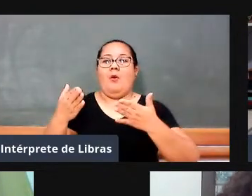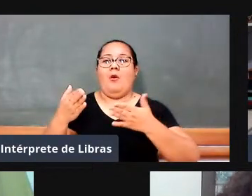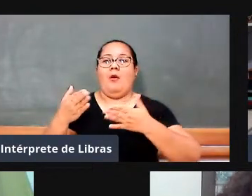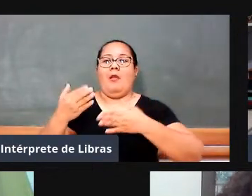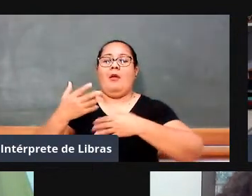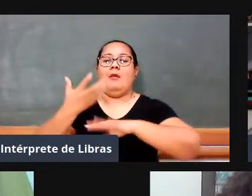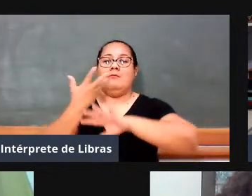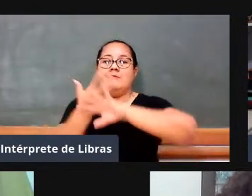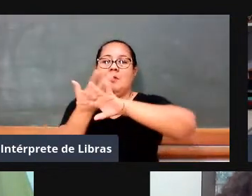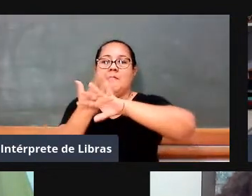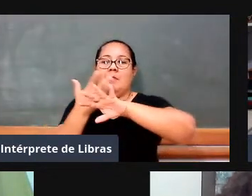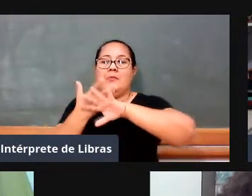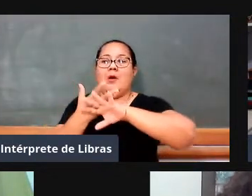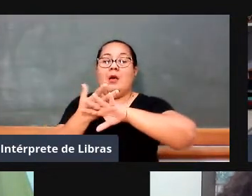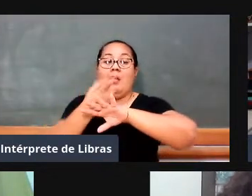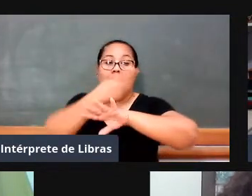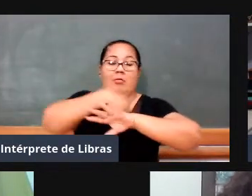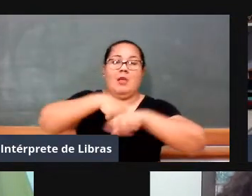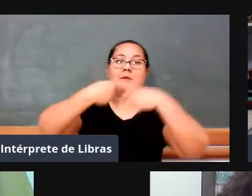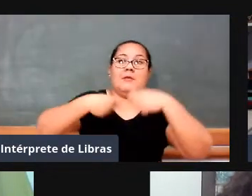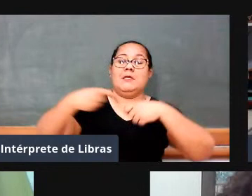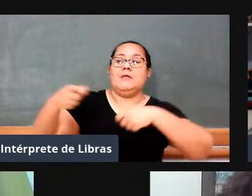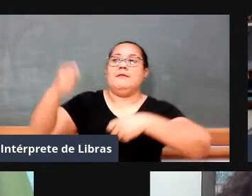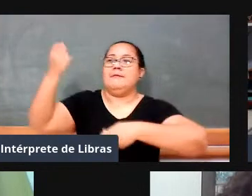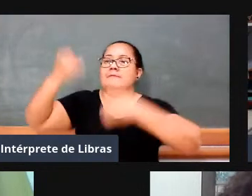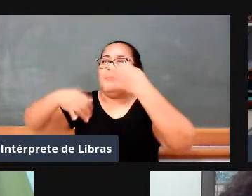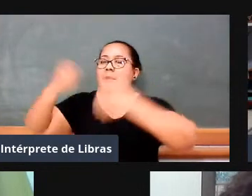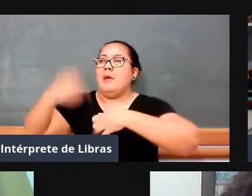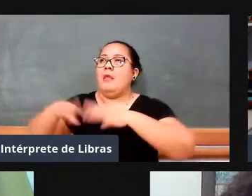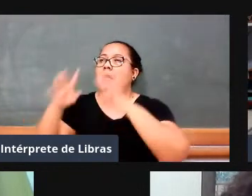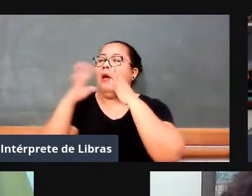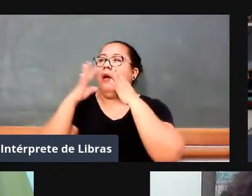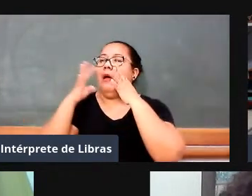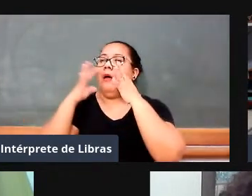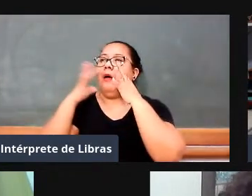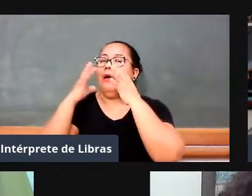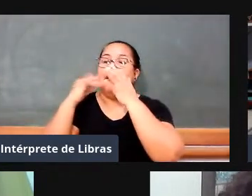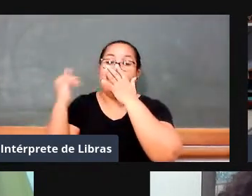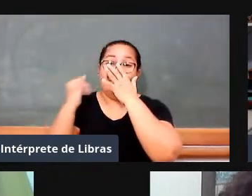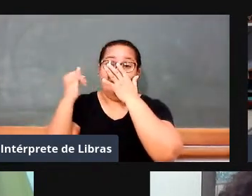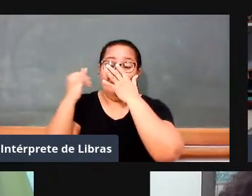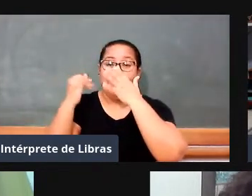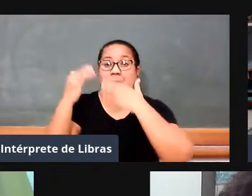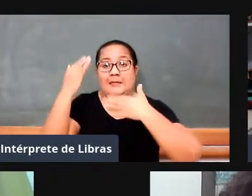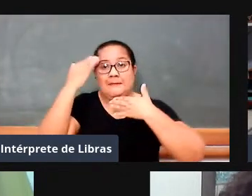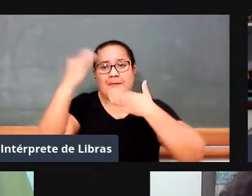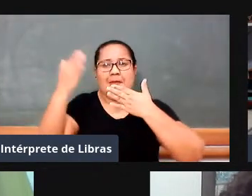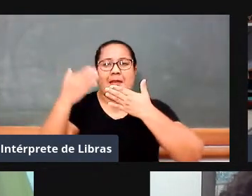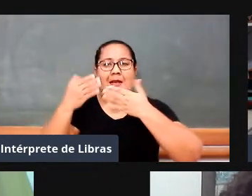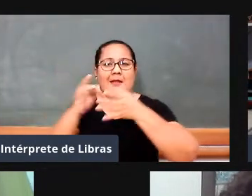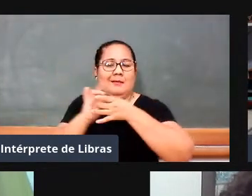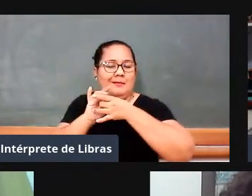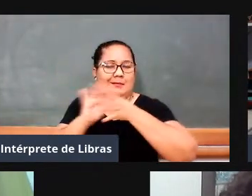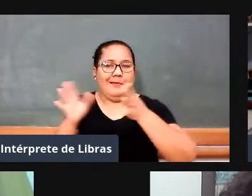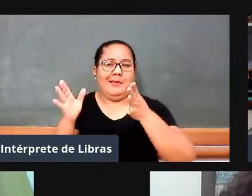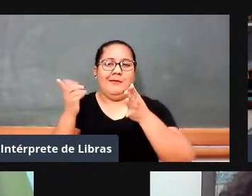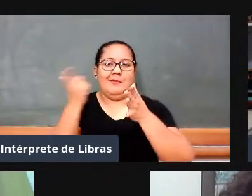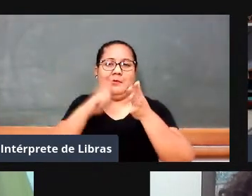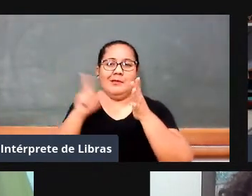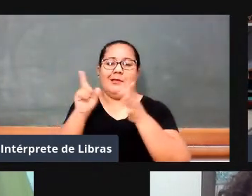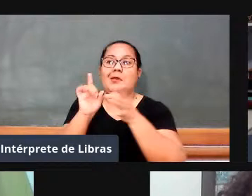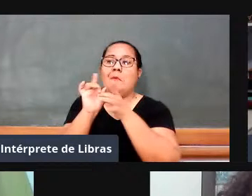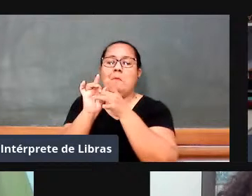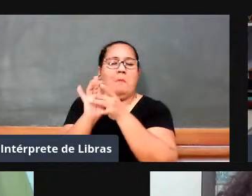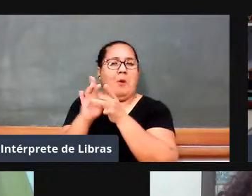compreender a nossa necessidade de diálogo e a porta, a porta, né, de entrada está aberta